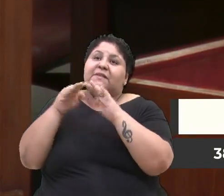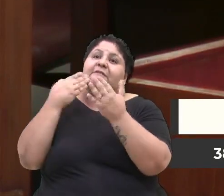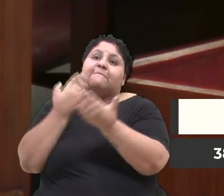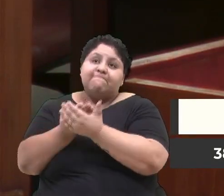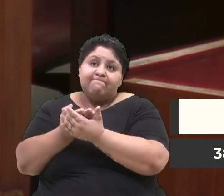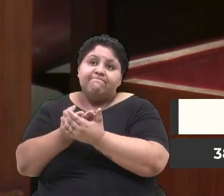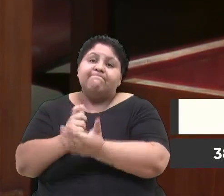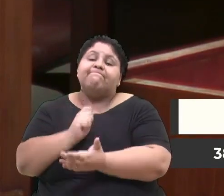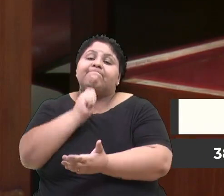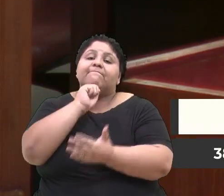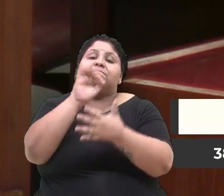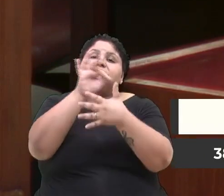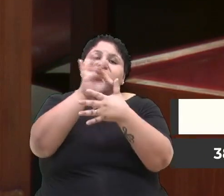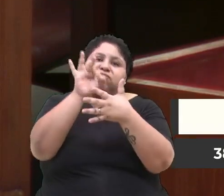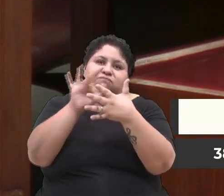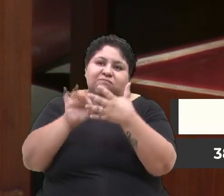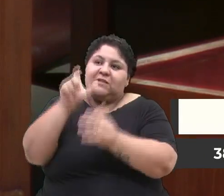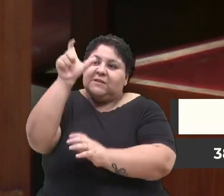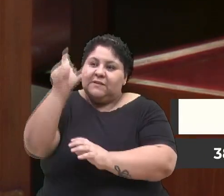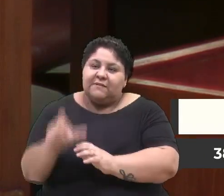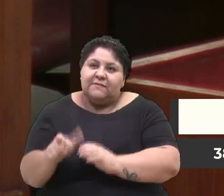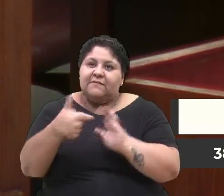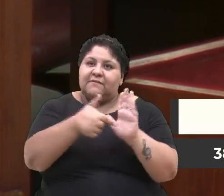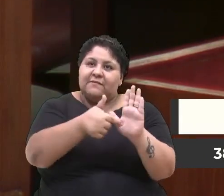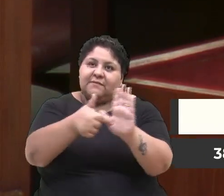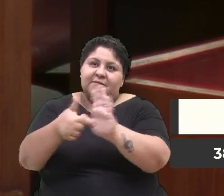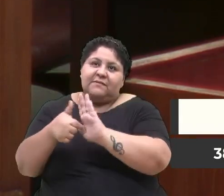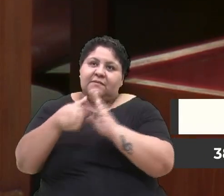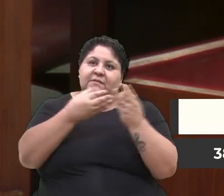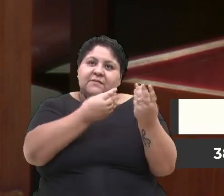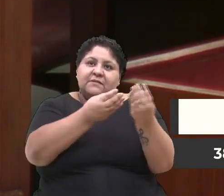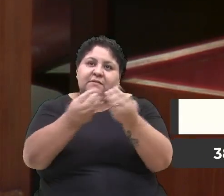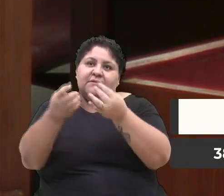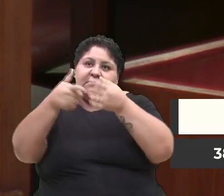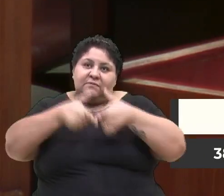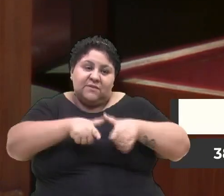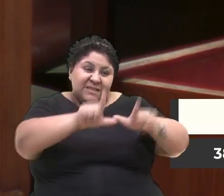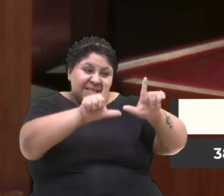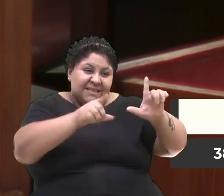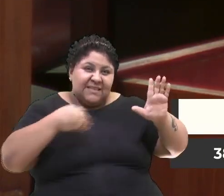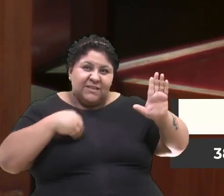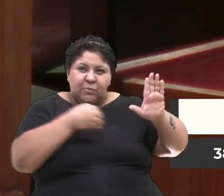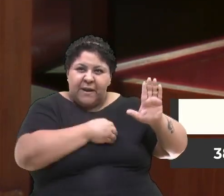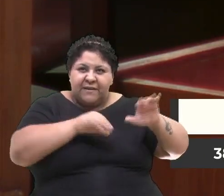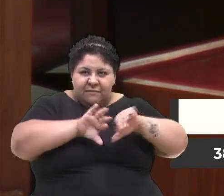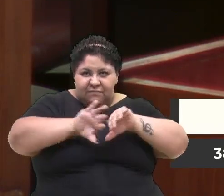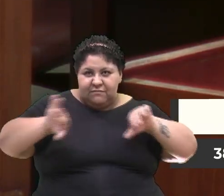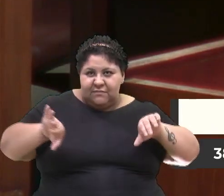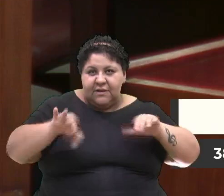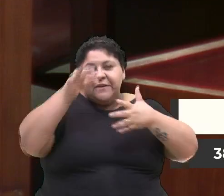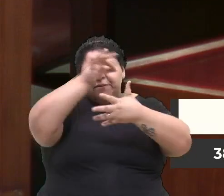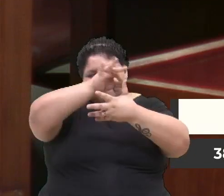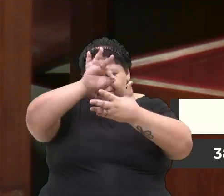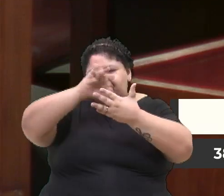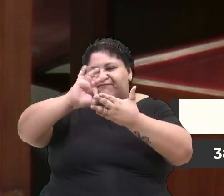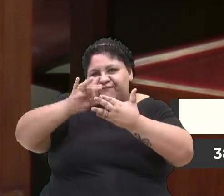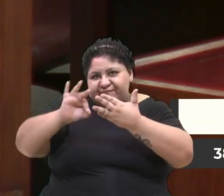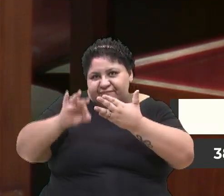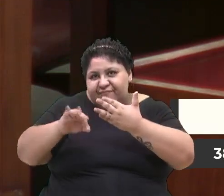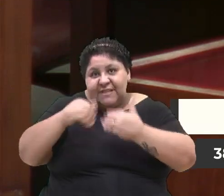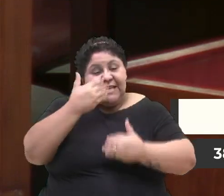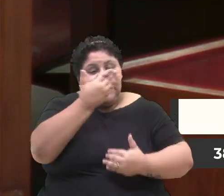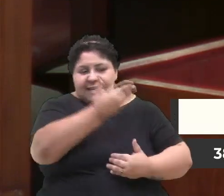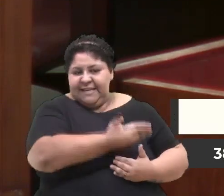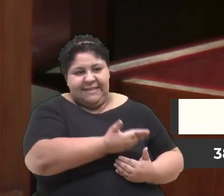ainda aponta pessoas que apresentaram muitos atestados médicos. Esses são os critérios. este aí não